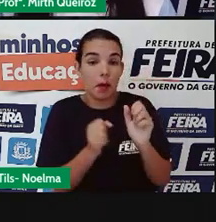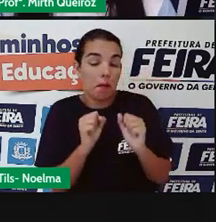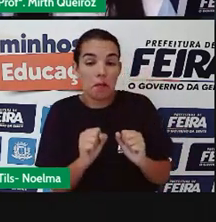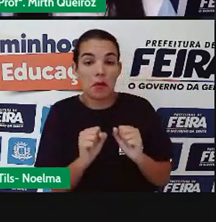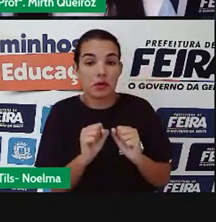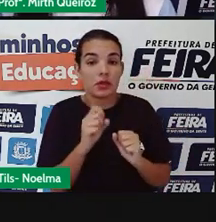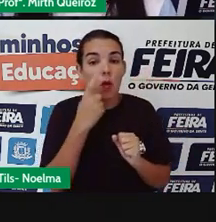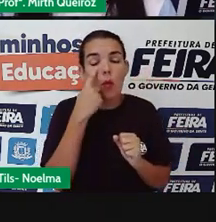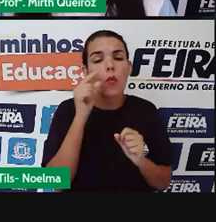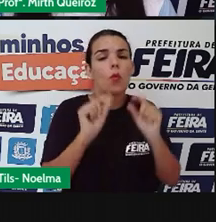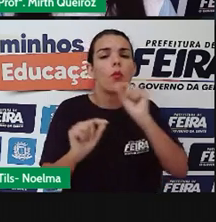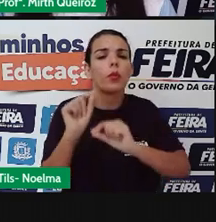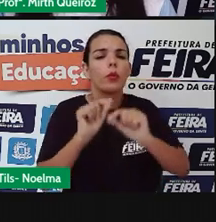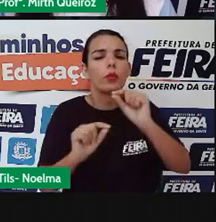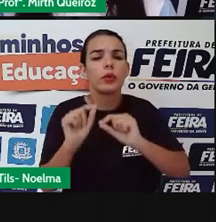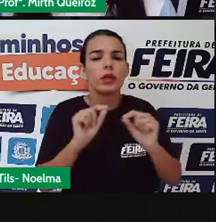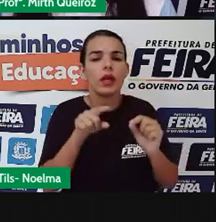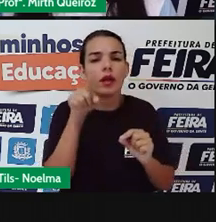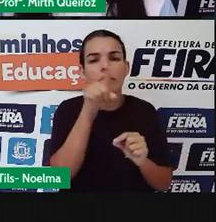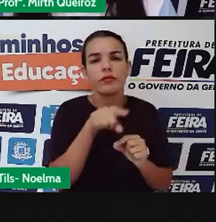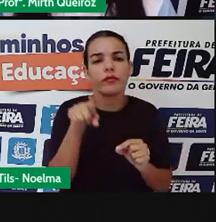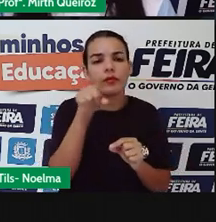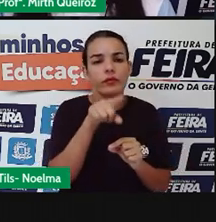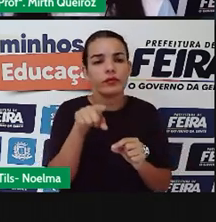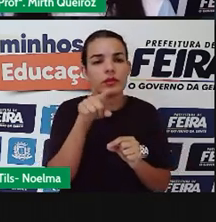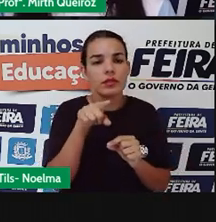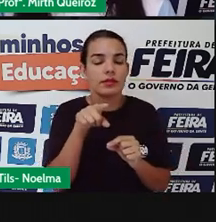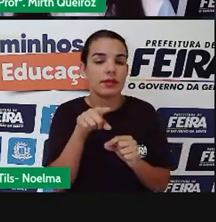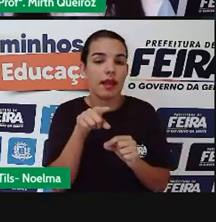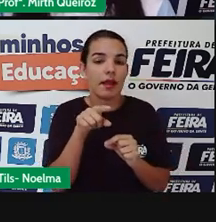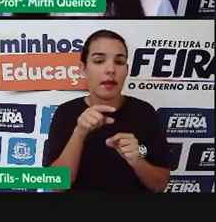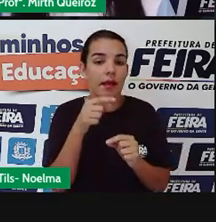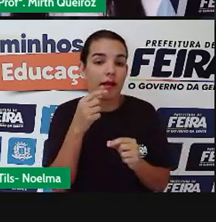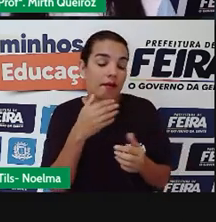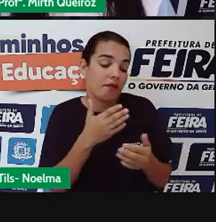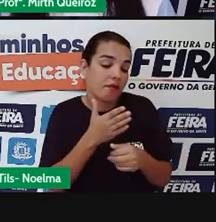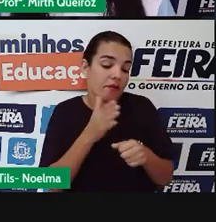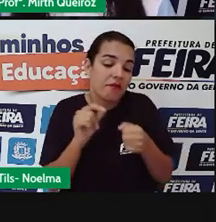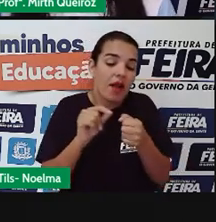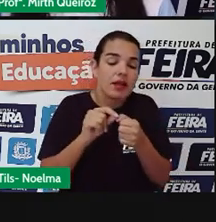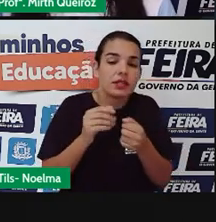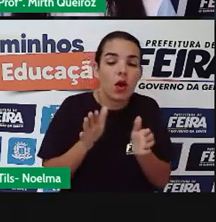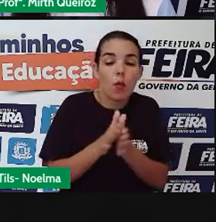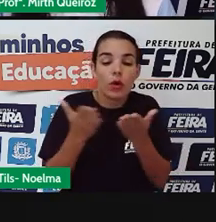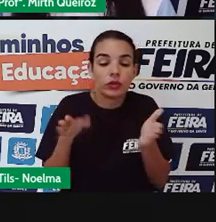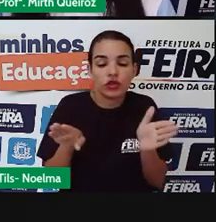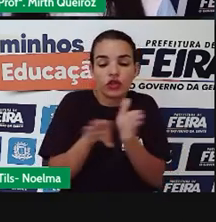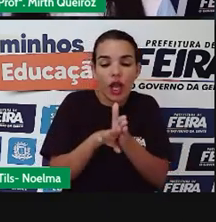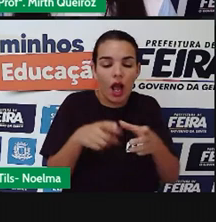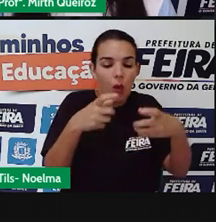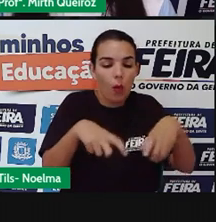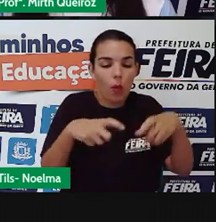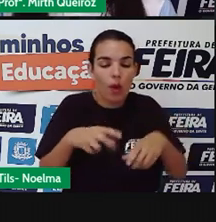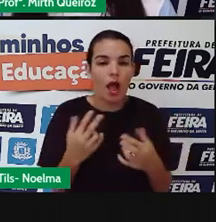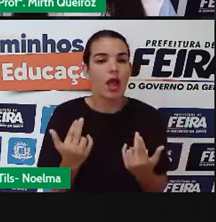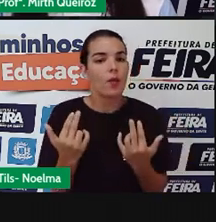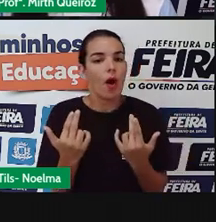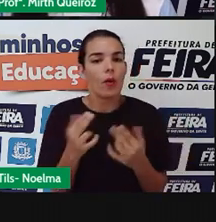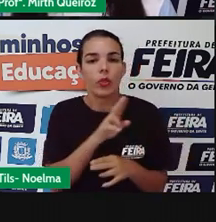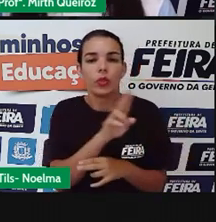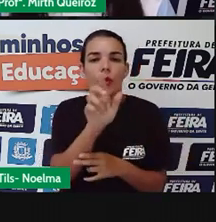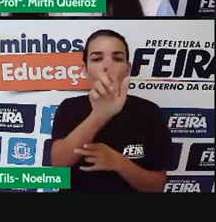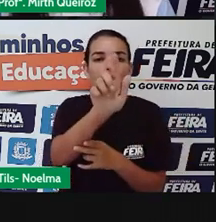também, que a gente vai ver algumas leituras aí, que fazem parte da história, né? Mas, falando-se de galeria,